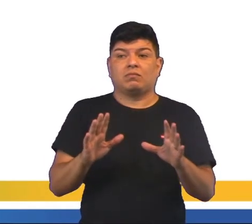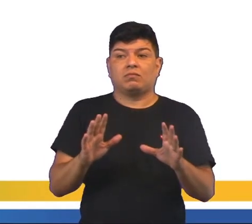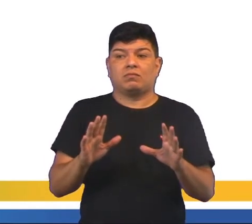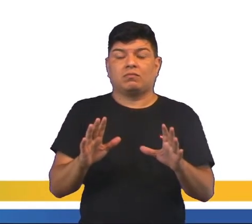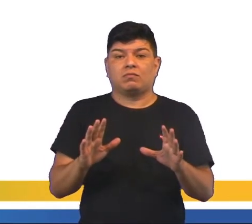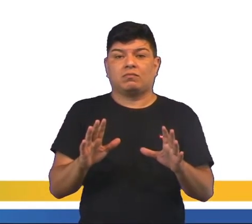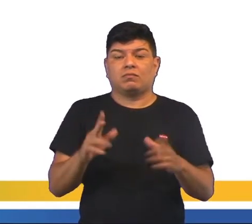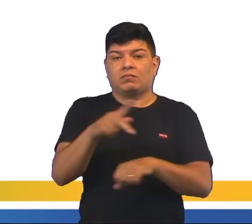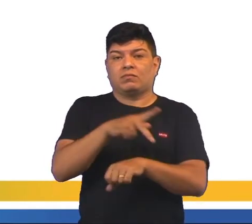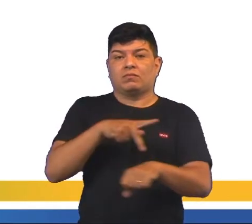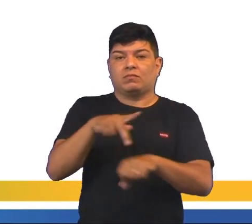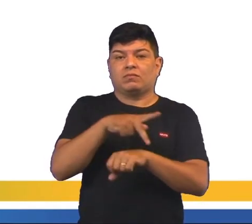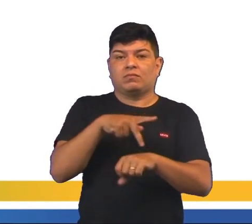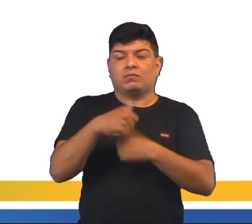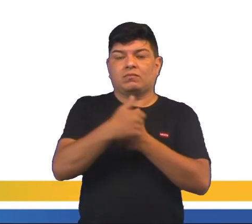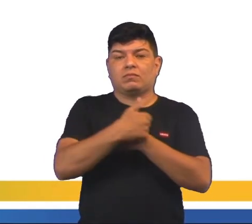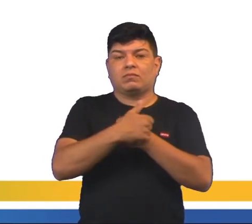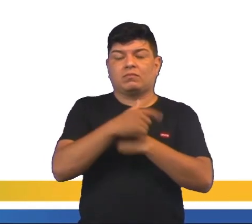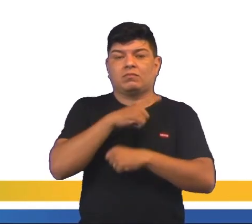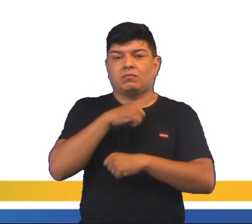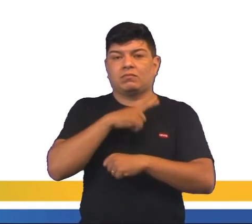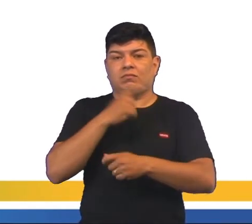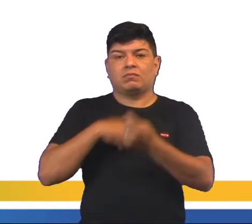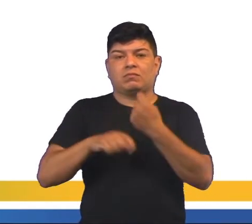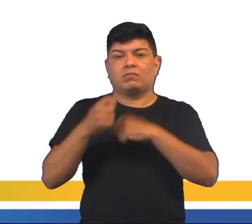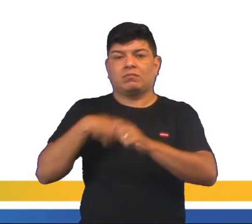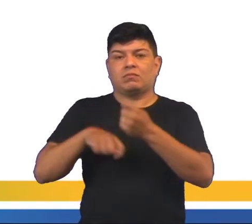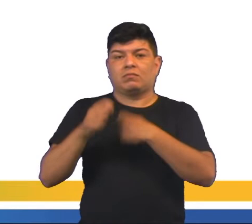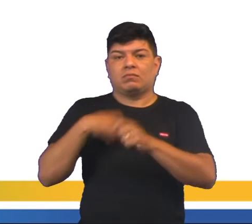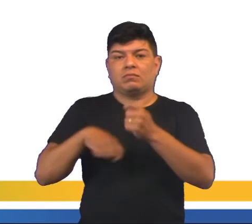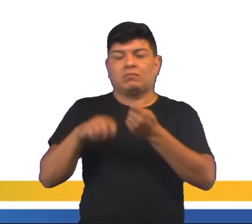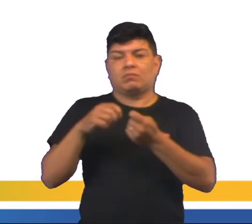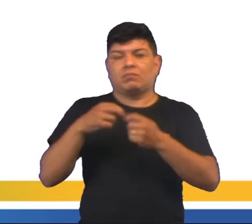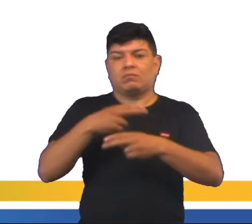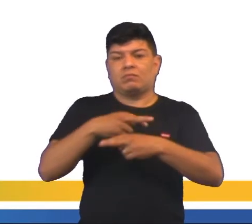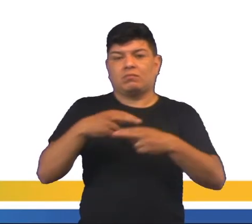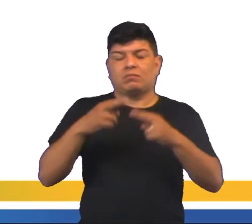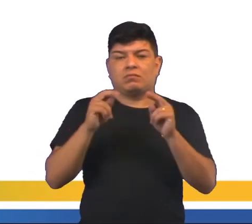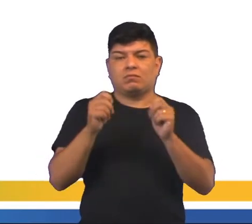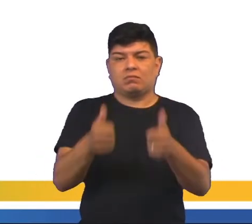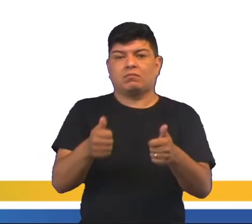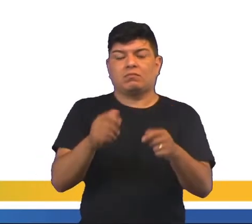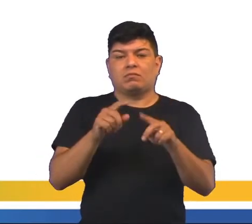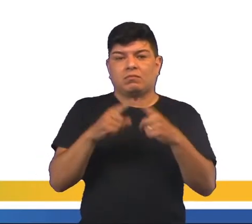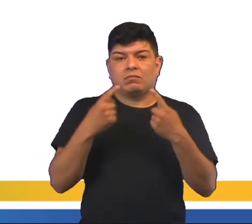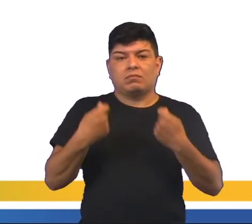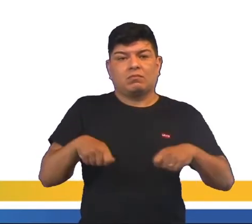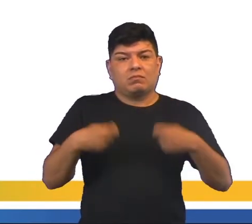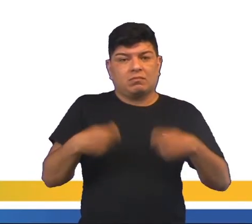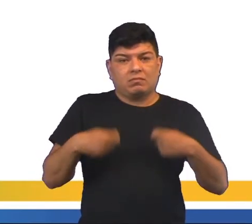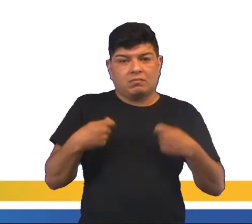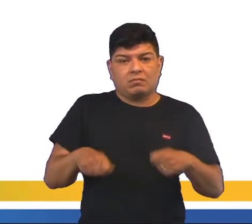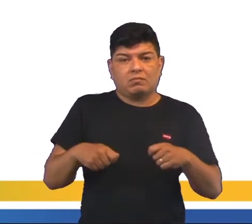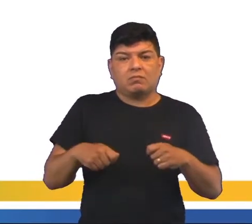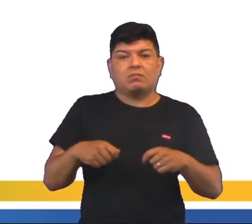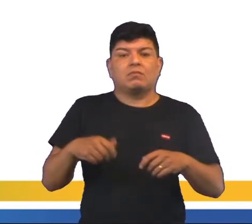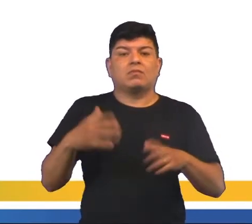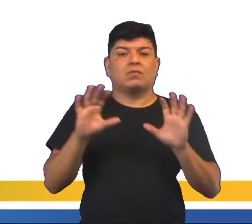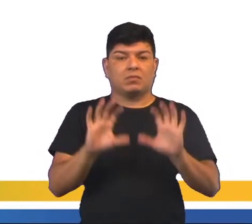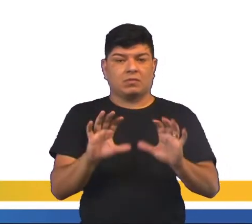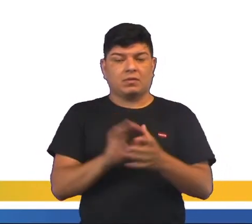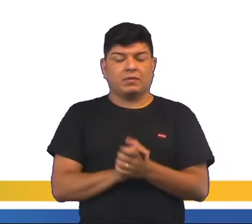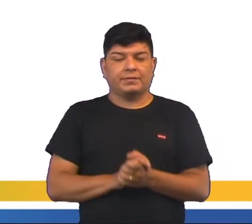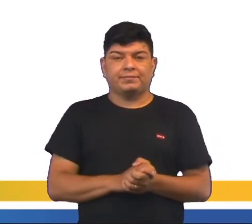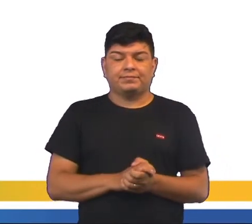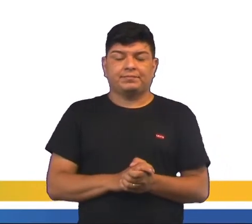países da região tivessem economias pouco diversificadas e excessivamente dependentes de suas matérias-primas. Ou